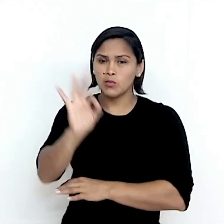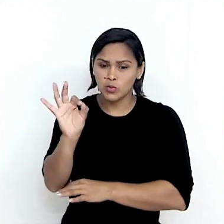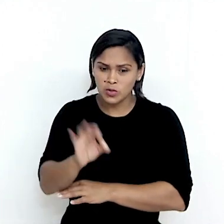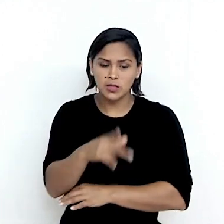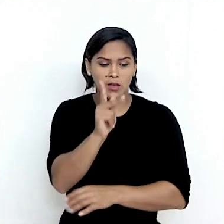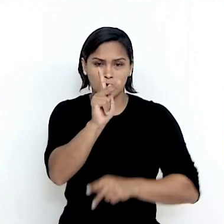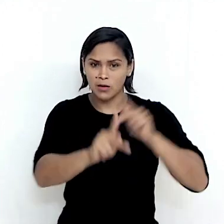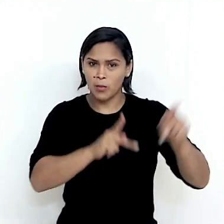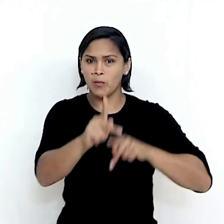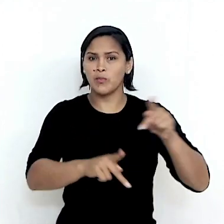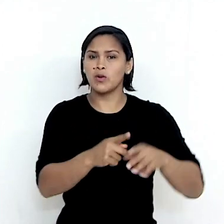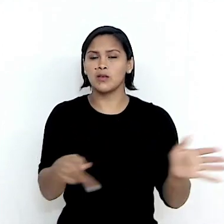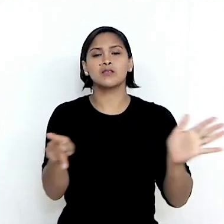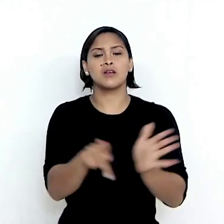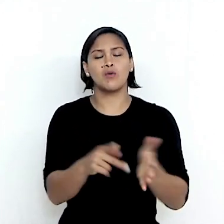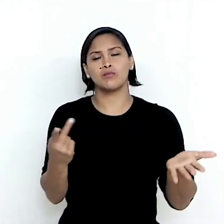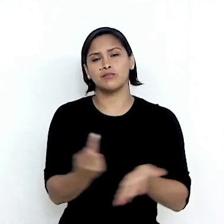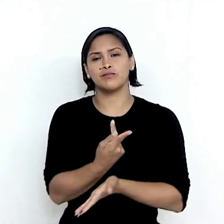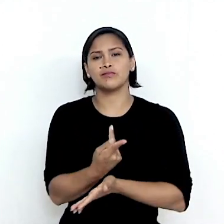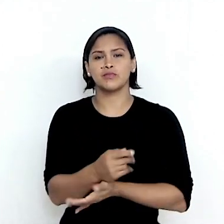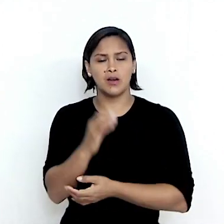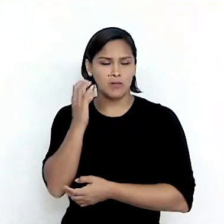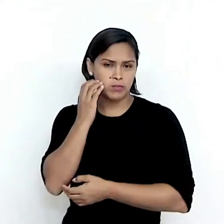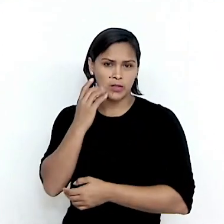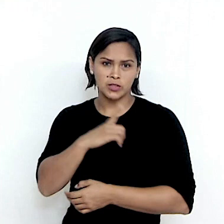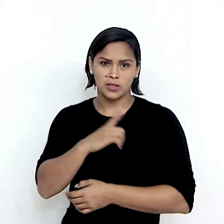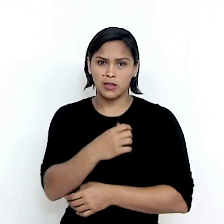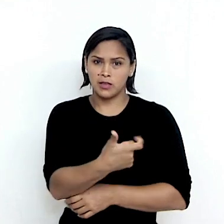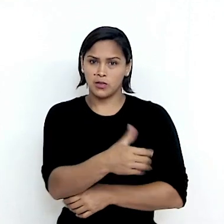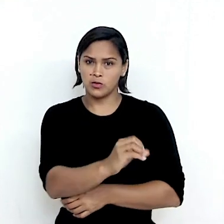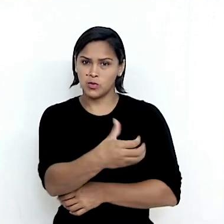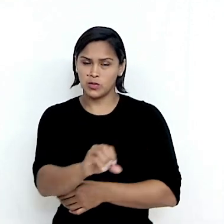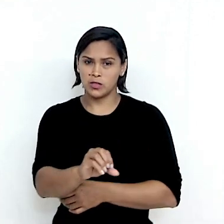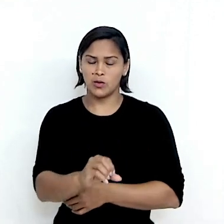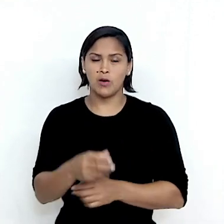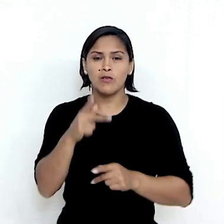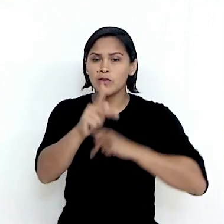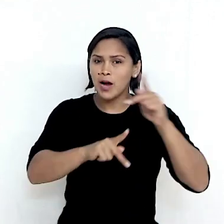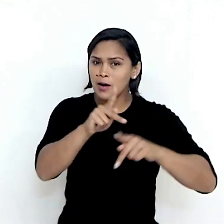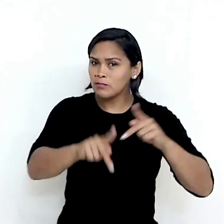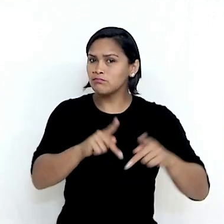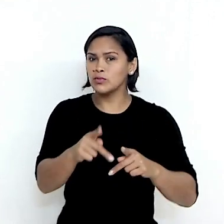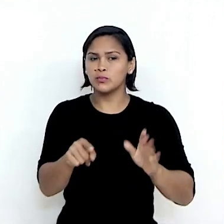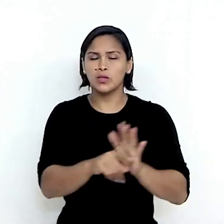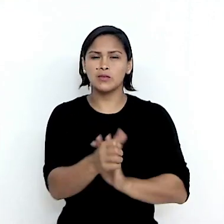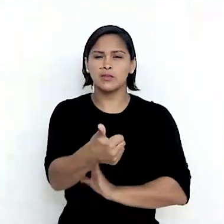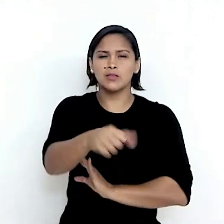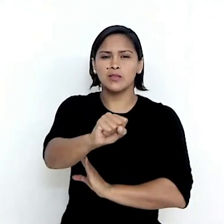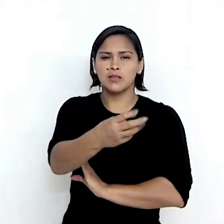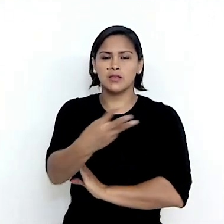domicílios brasileiros contam com um aparelho celular. Em 2019, da população de